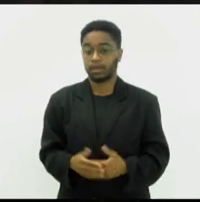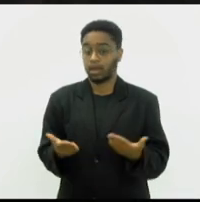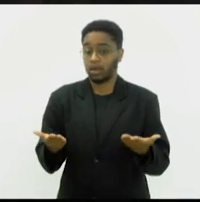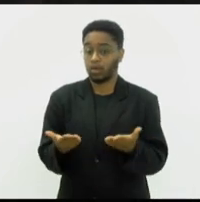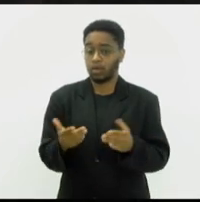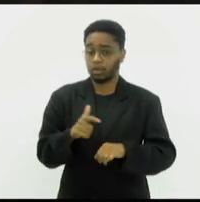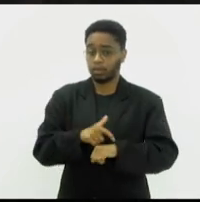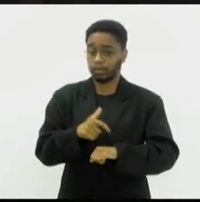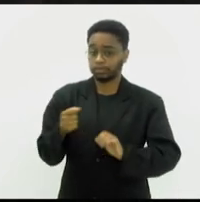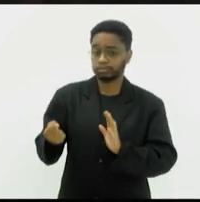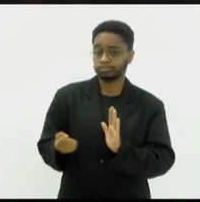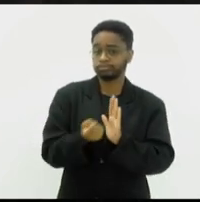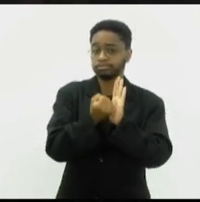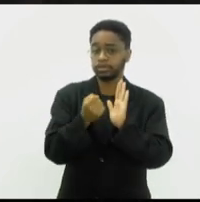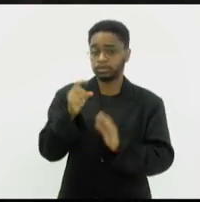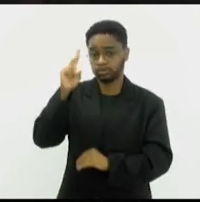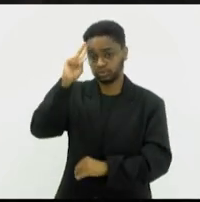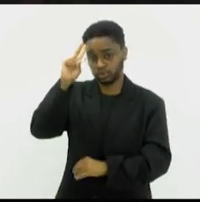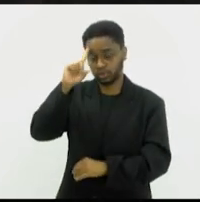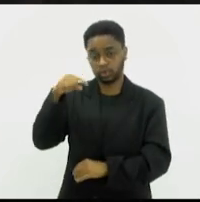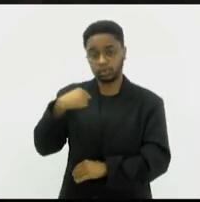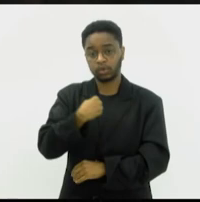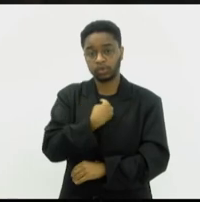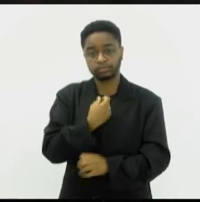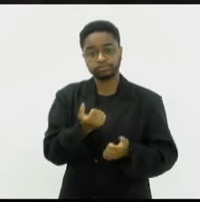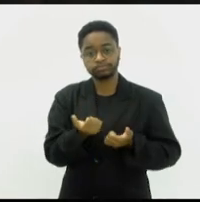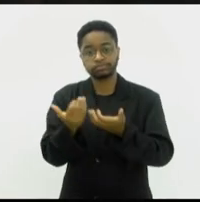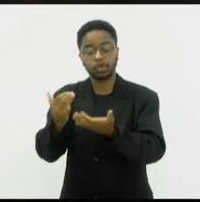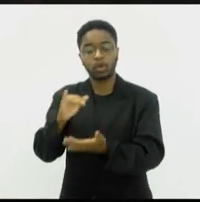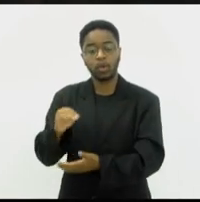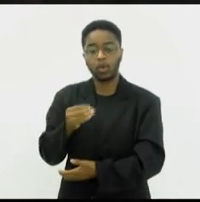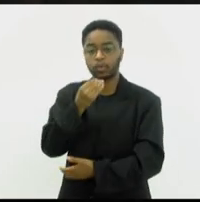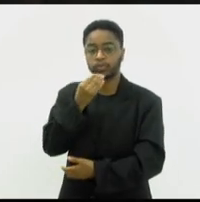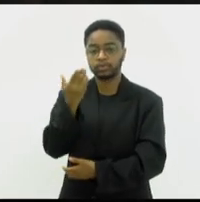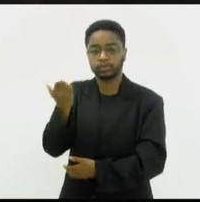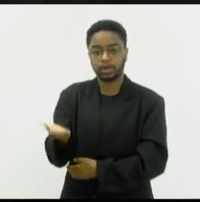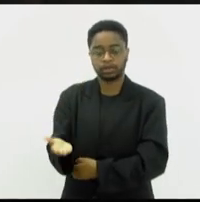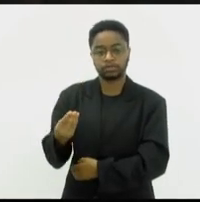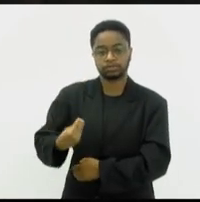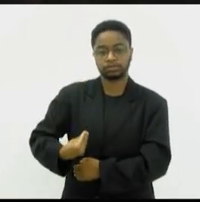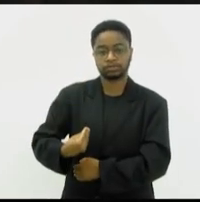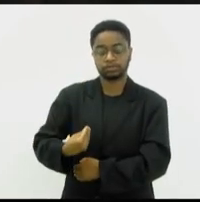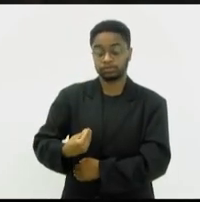tecnológico, é você dar oportunidade para esses jovens